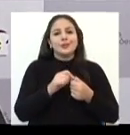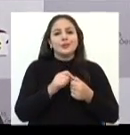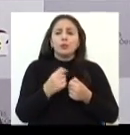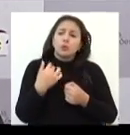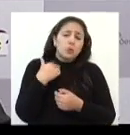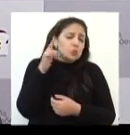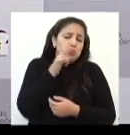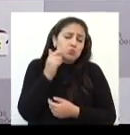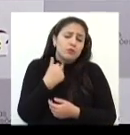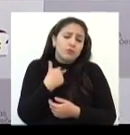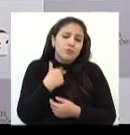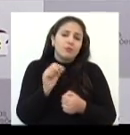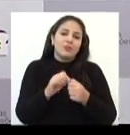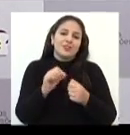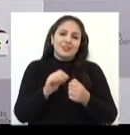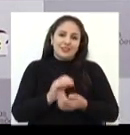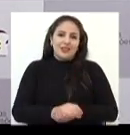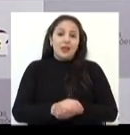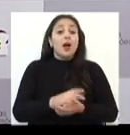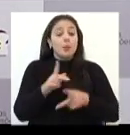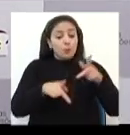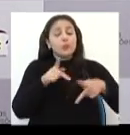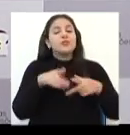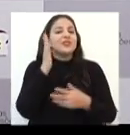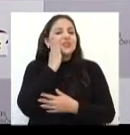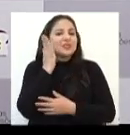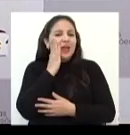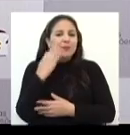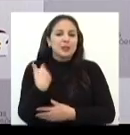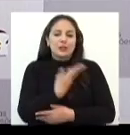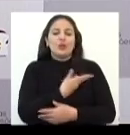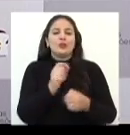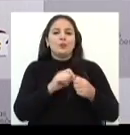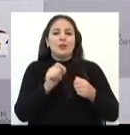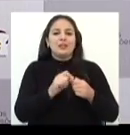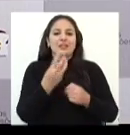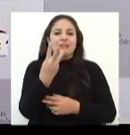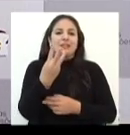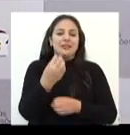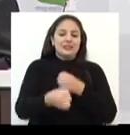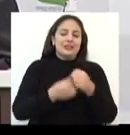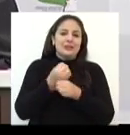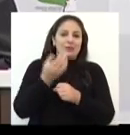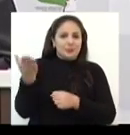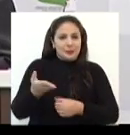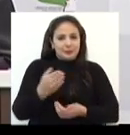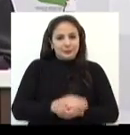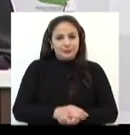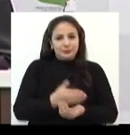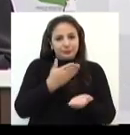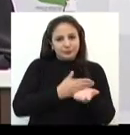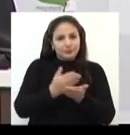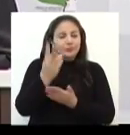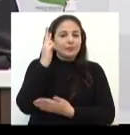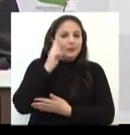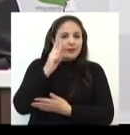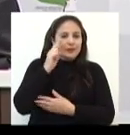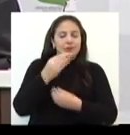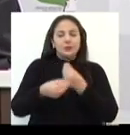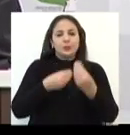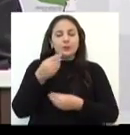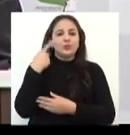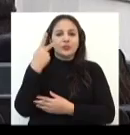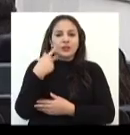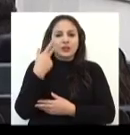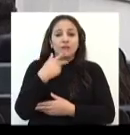fazer. Mas a comunidade fica sabendo o que a gente pode fazer nesse tempo de três anos e meio. Entre as iniciativas lembradas